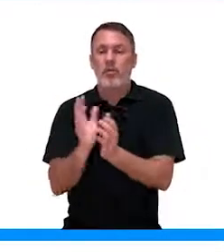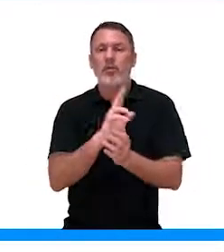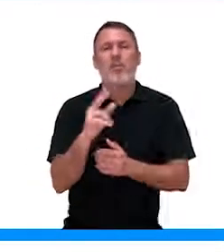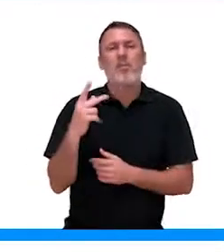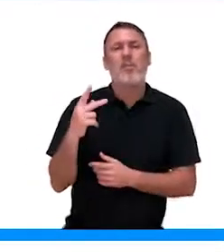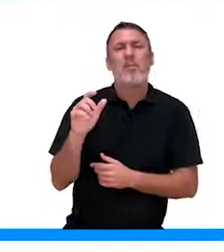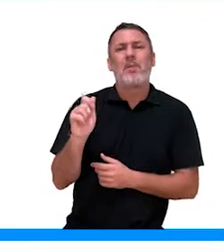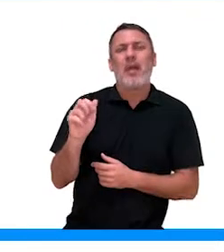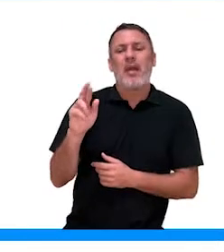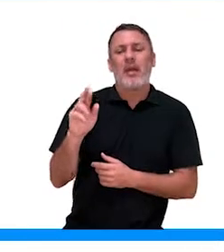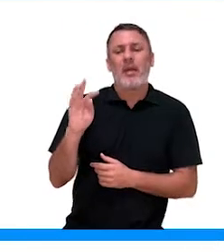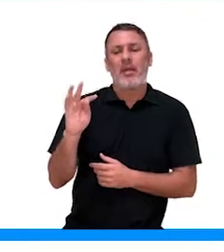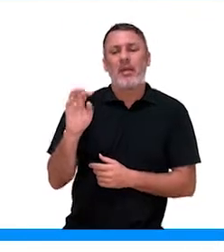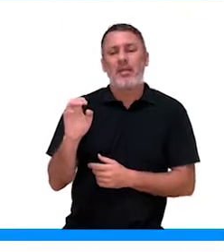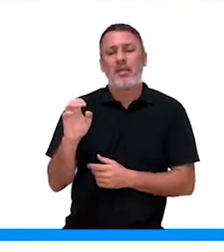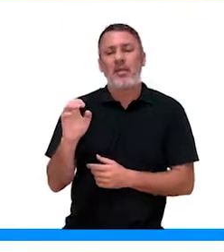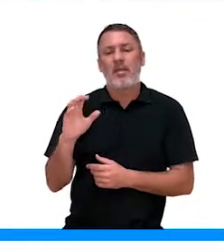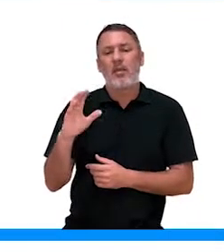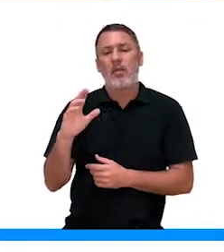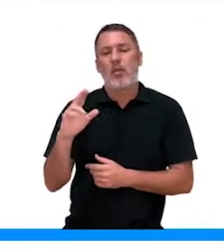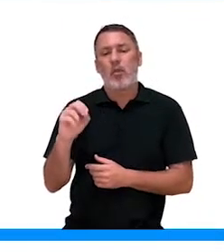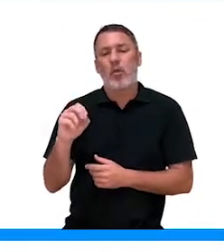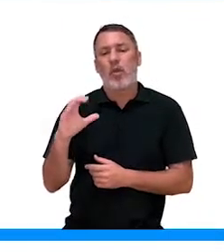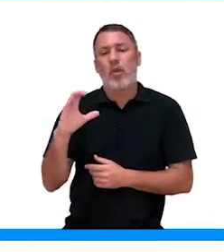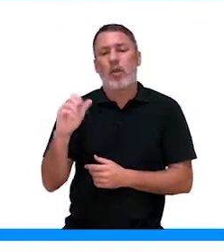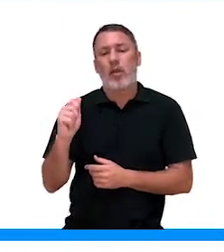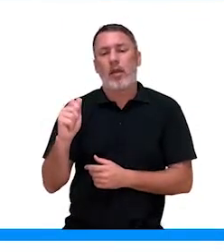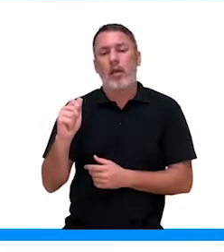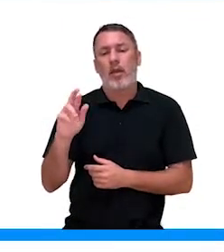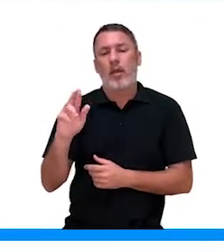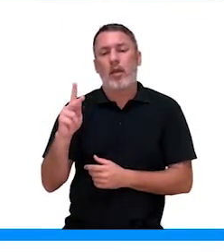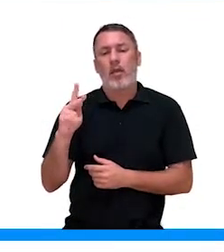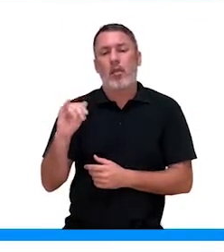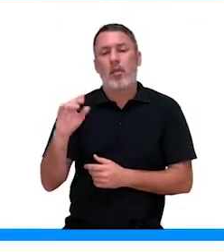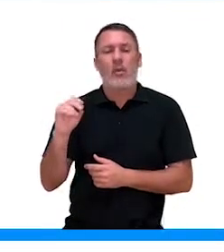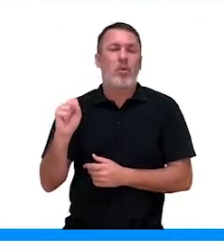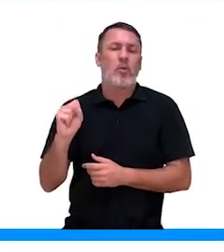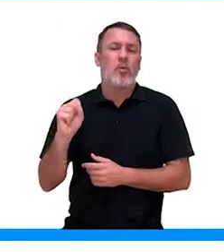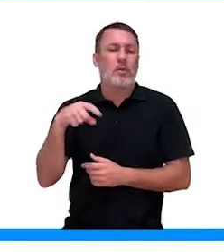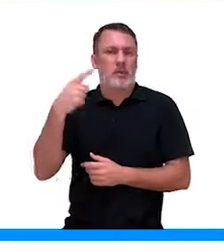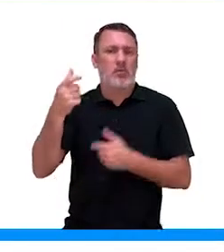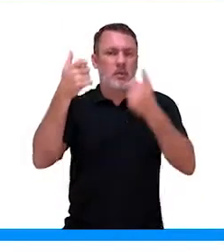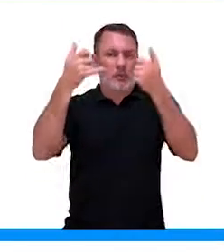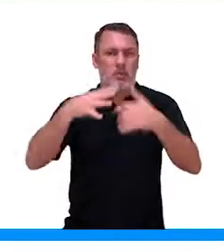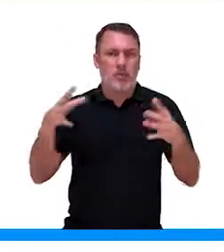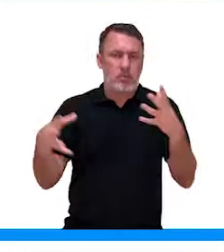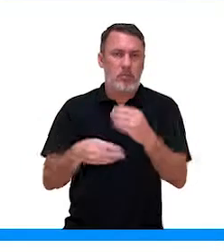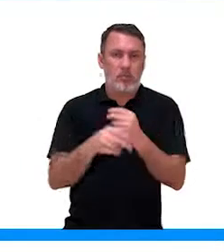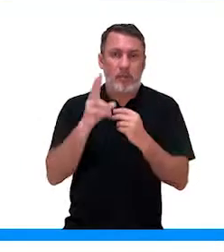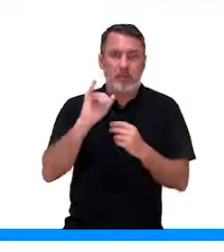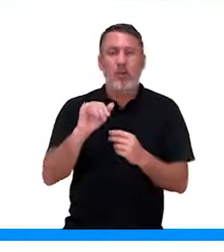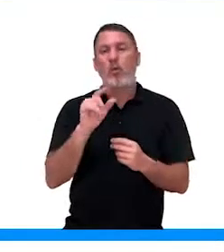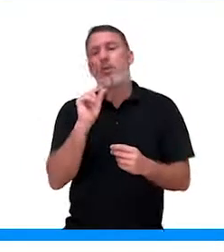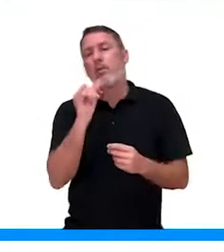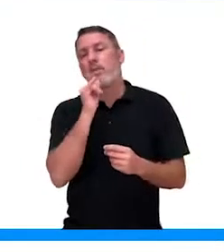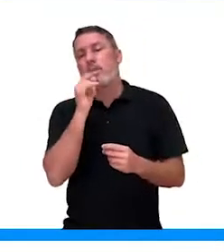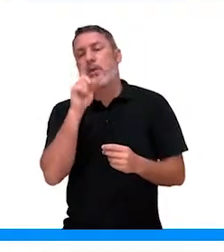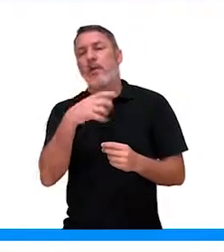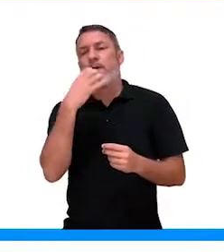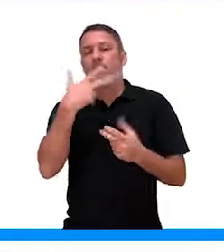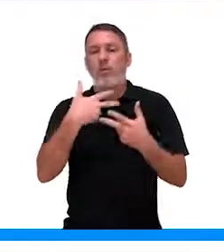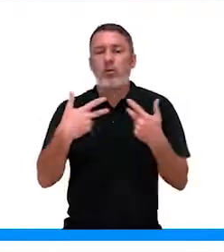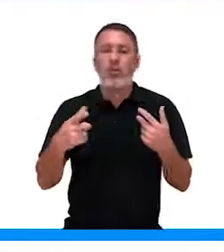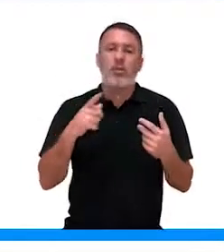partenocárpicos. Galera, o que que é isso? Frutos partenocárpicos, a gente vai falar um pouquinho sobre eles mais pra frente, mas eles